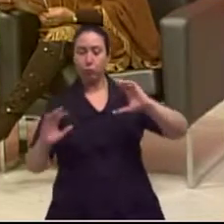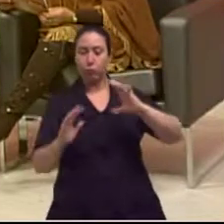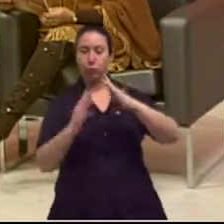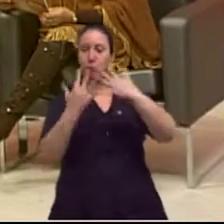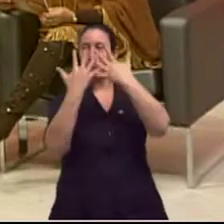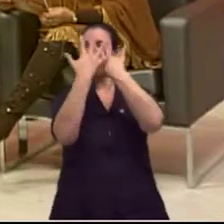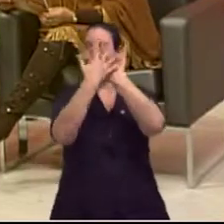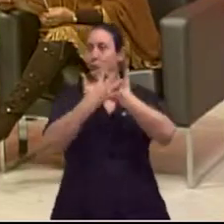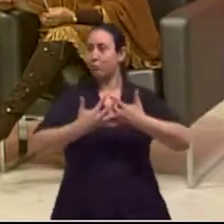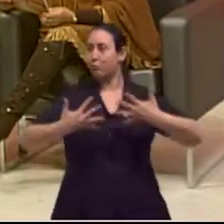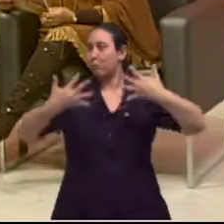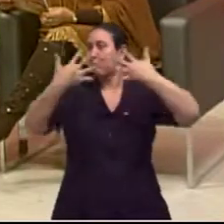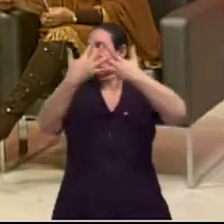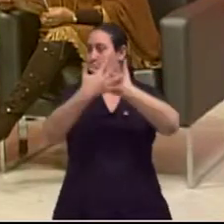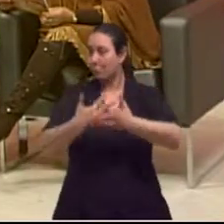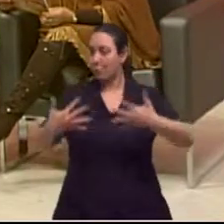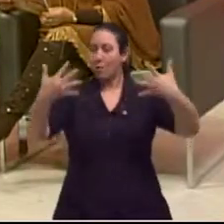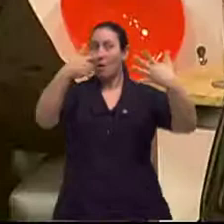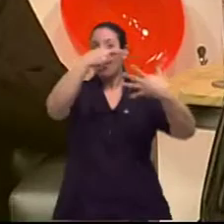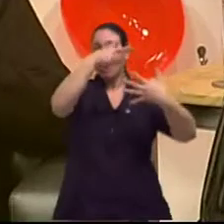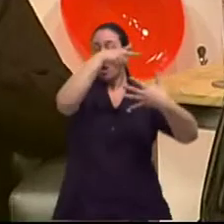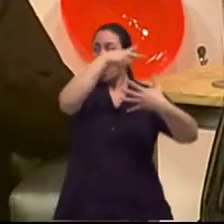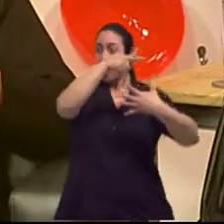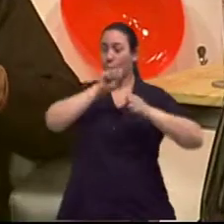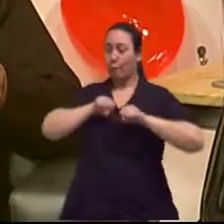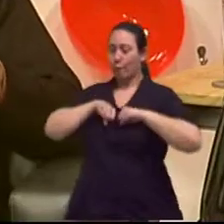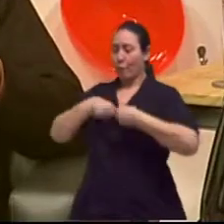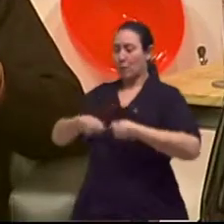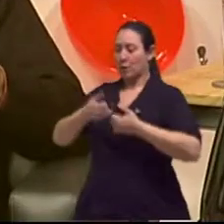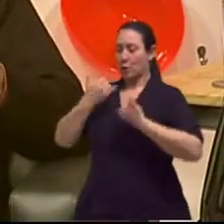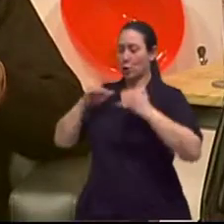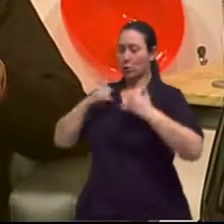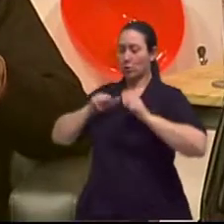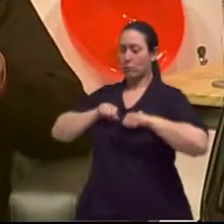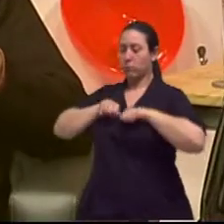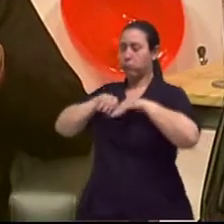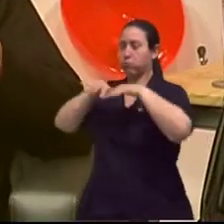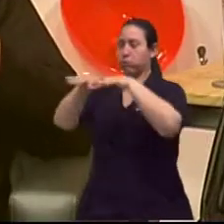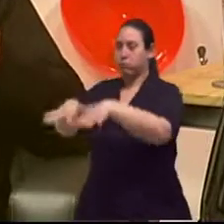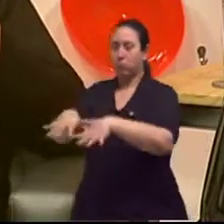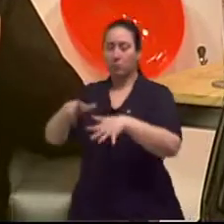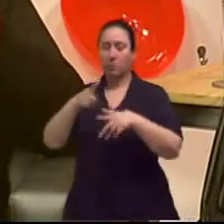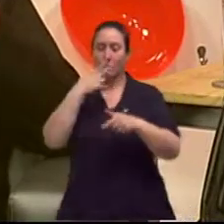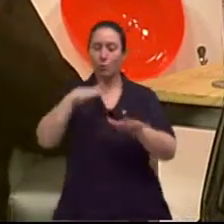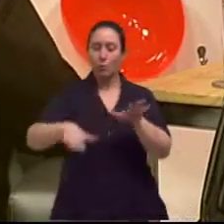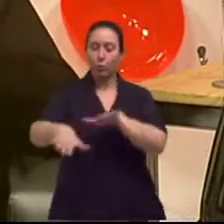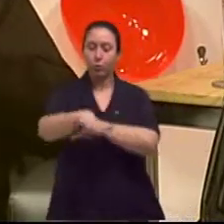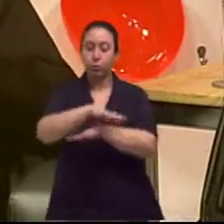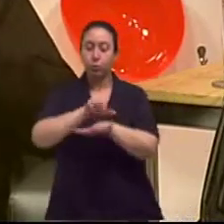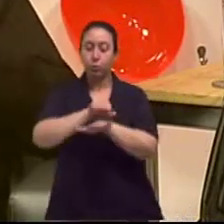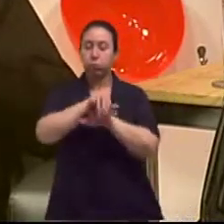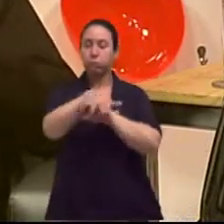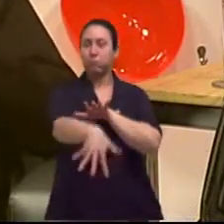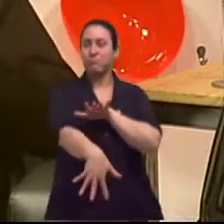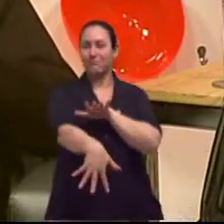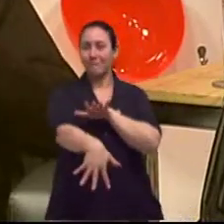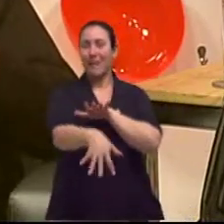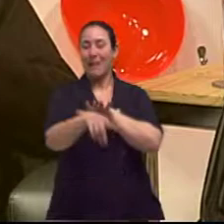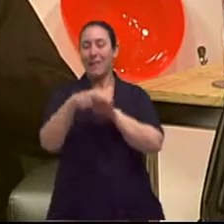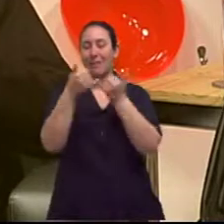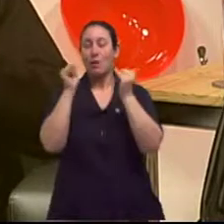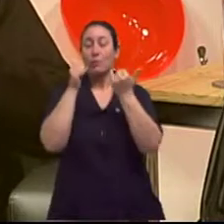e direciona para aquela pessoa, porque o que acontece com o rei, o que acontece, a pessoa chega com